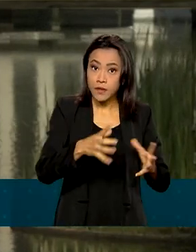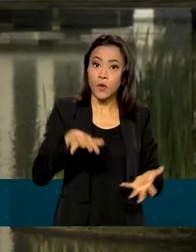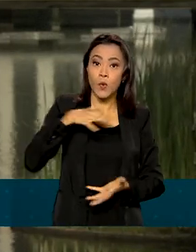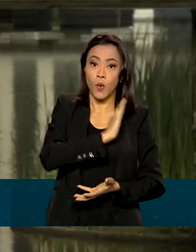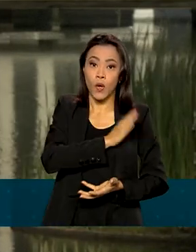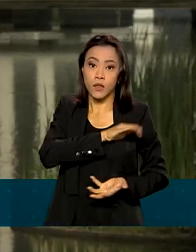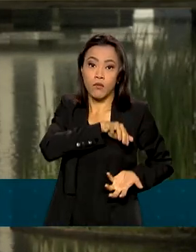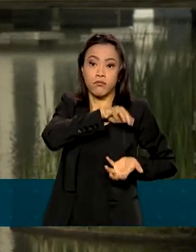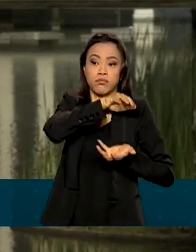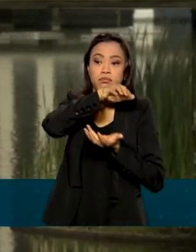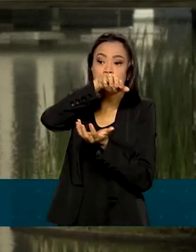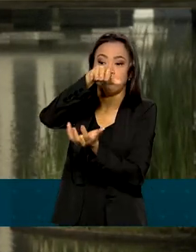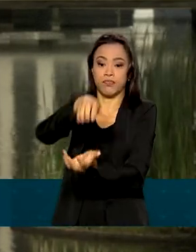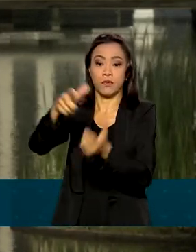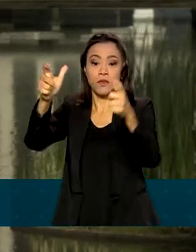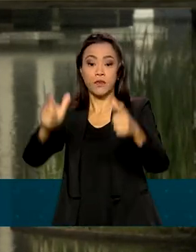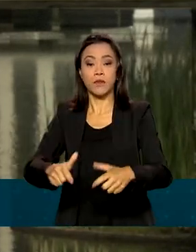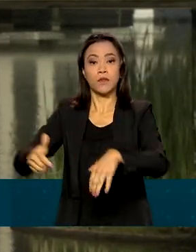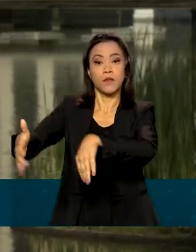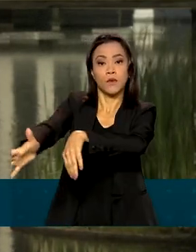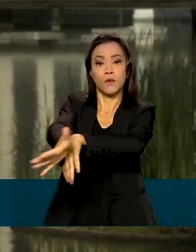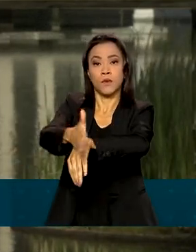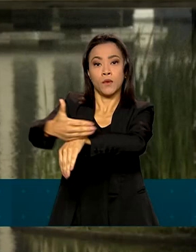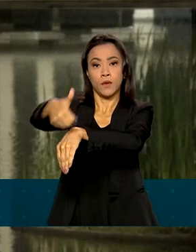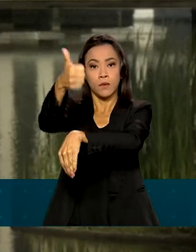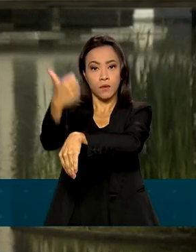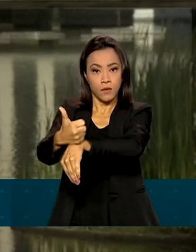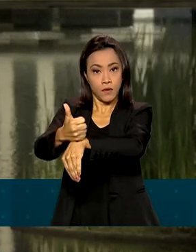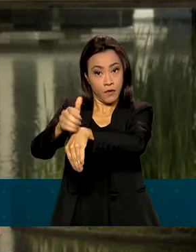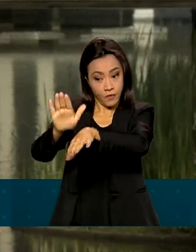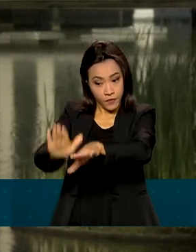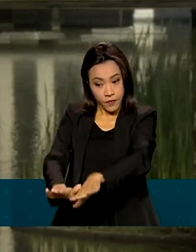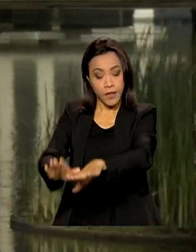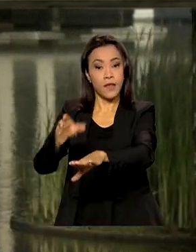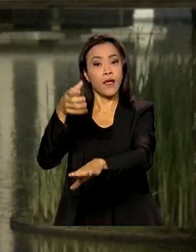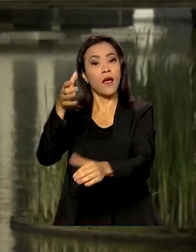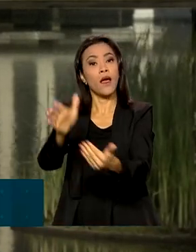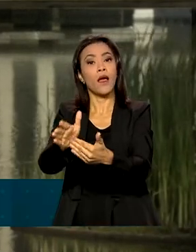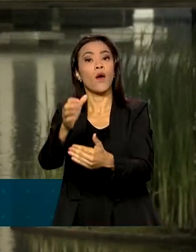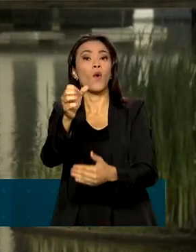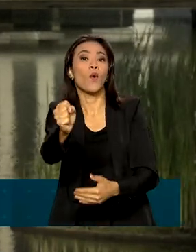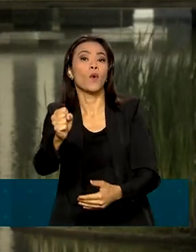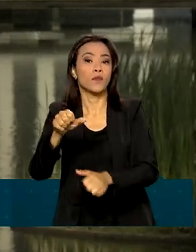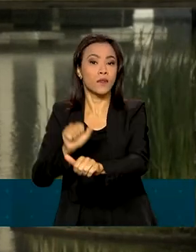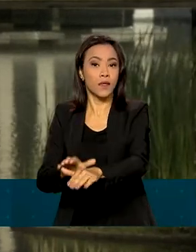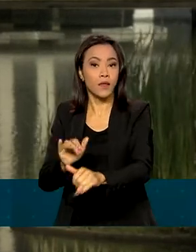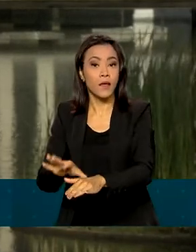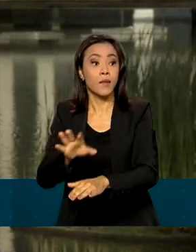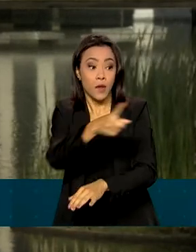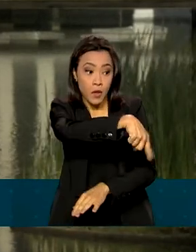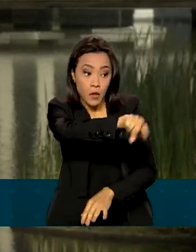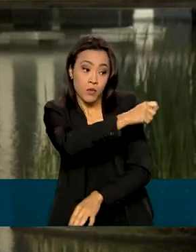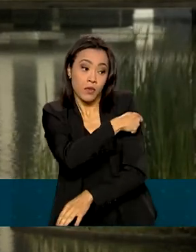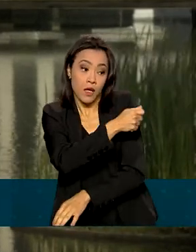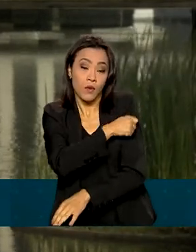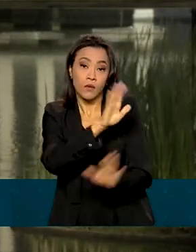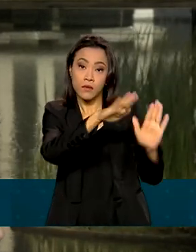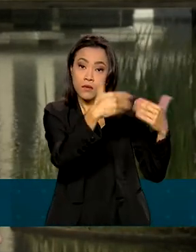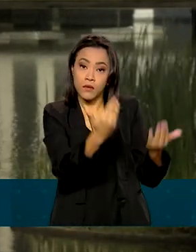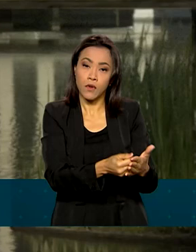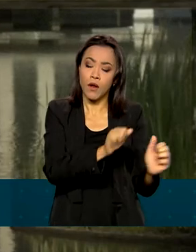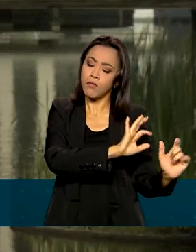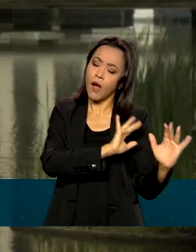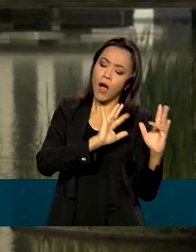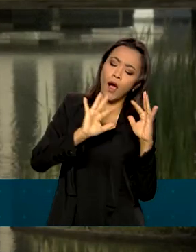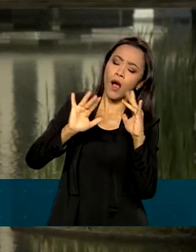virá para o Itamaraty, onde ficará em exposição até o dia 8 de setembro para alunos de escolas que fizerem o agendamento durante a